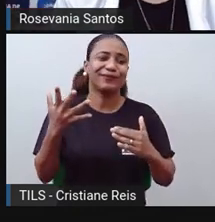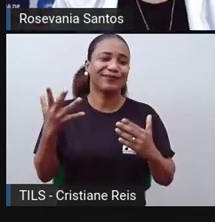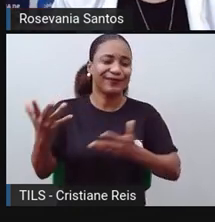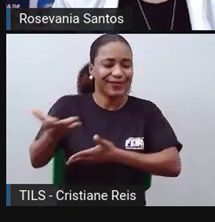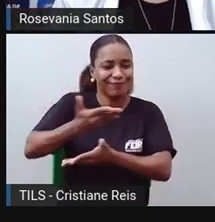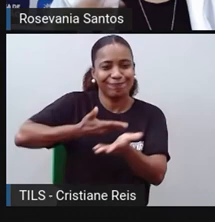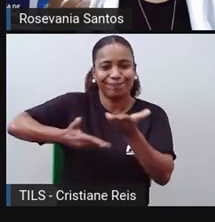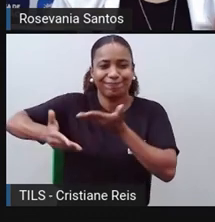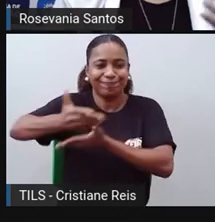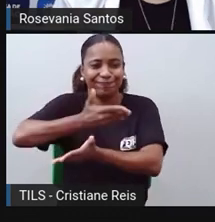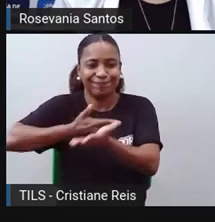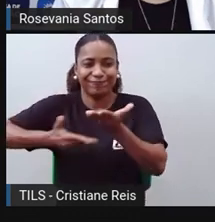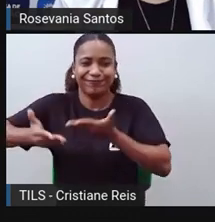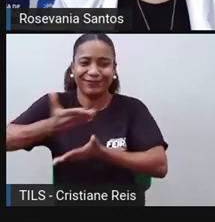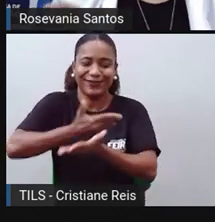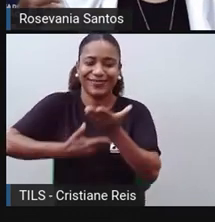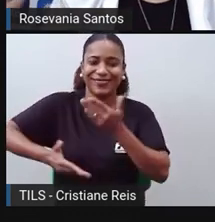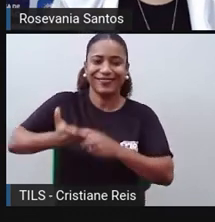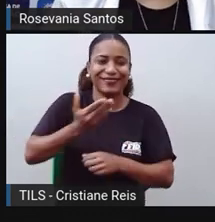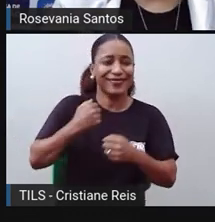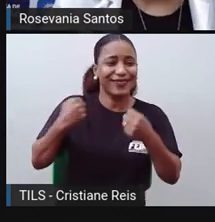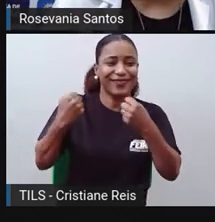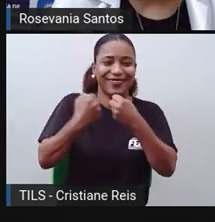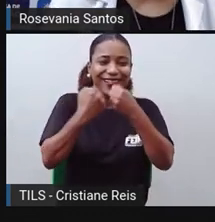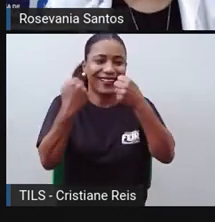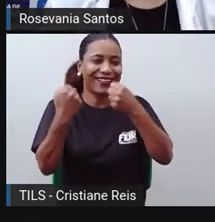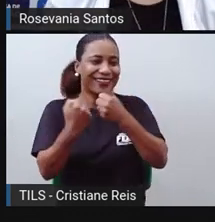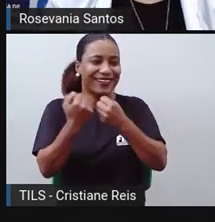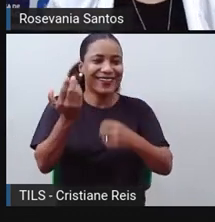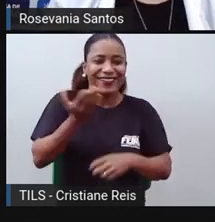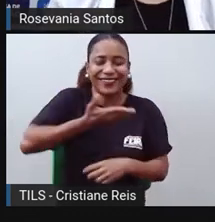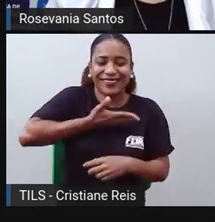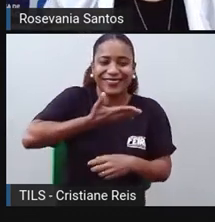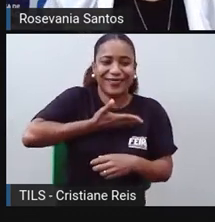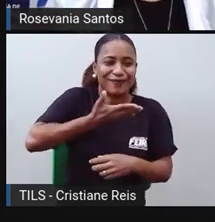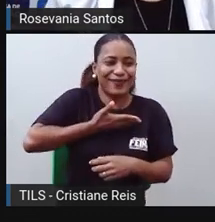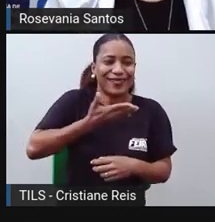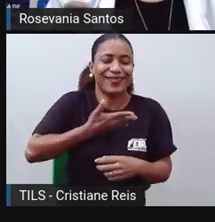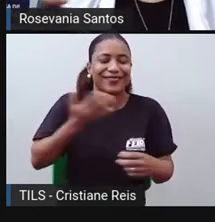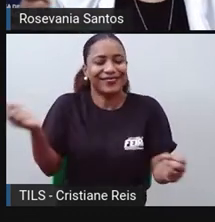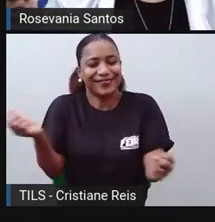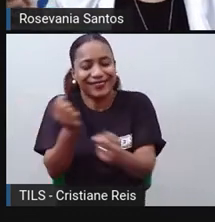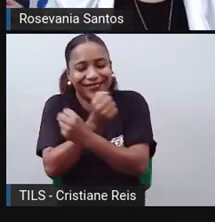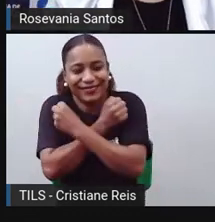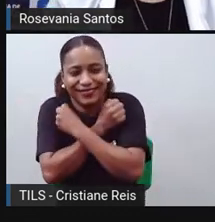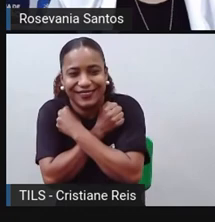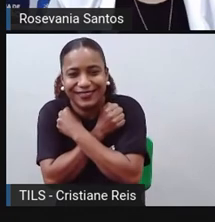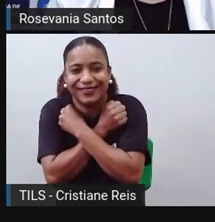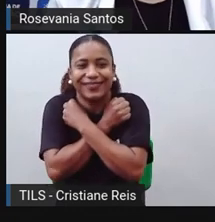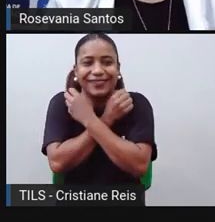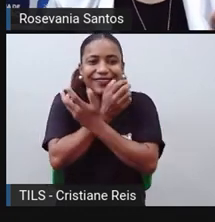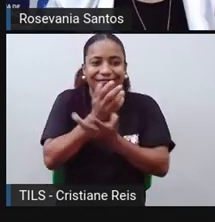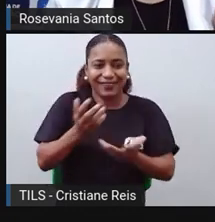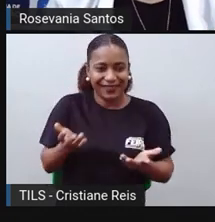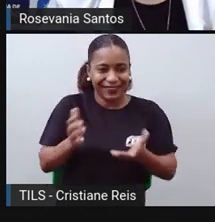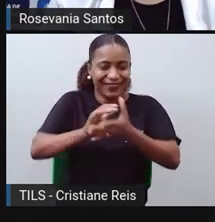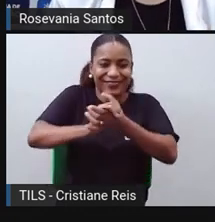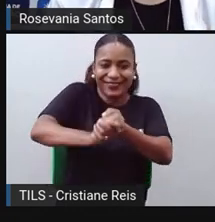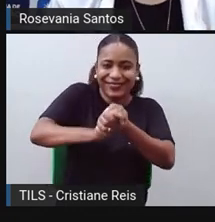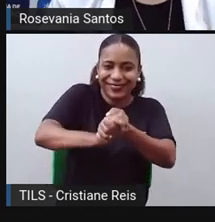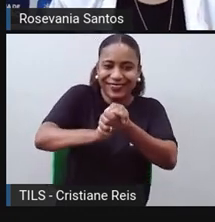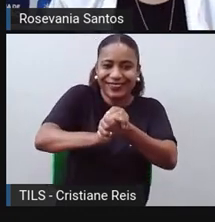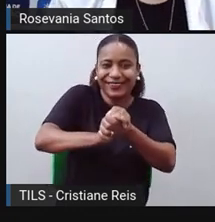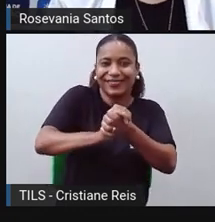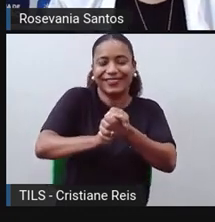cotidiano de vocês, encontrar os amigos, poder abraçar, poder, o toque mesmo, que a gente brasileira está tão